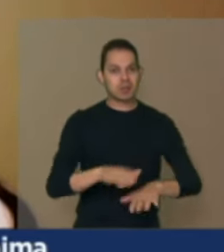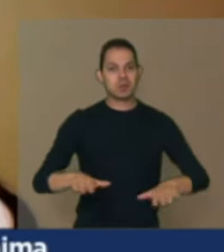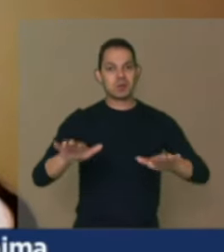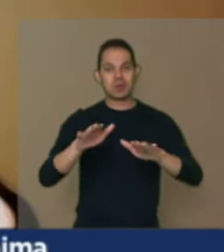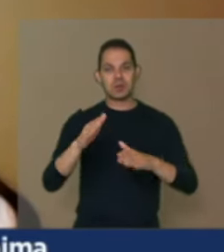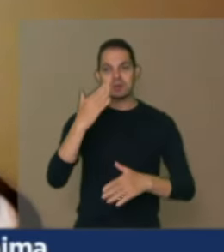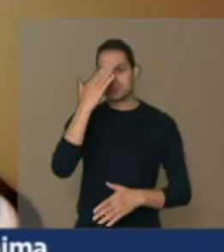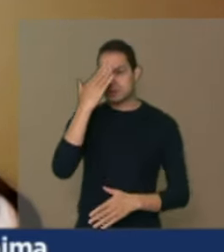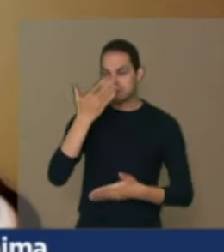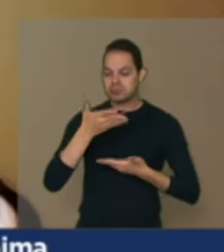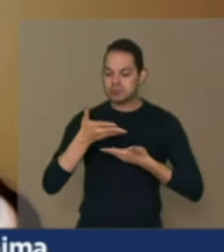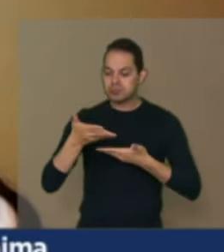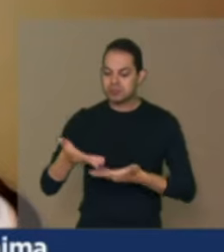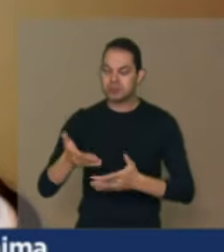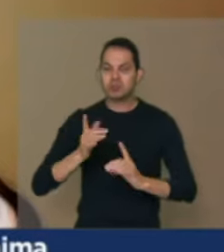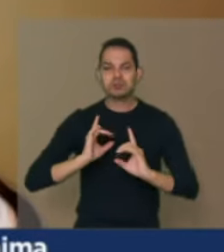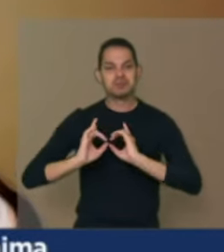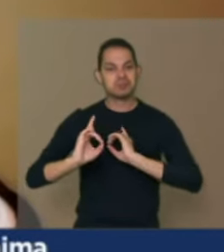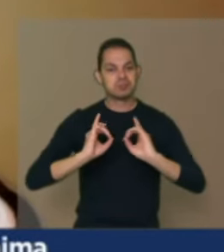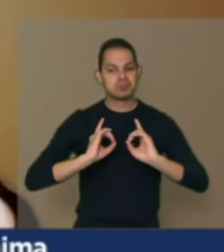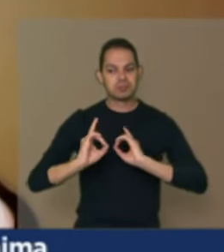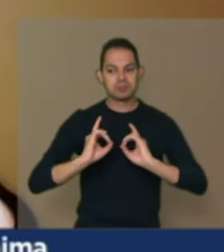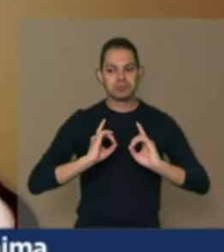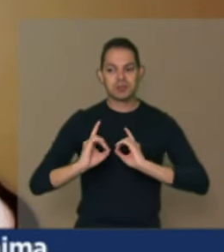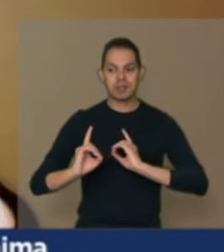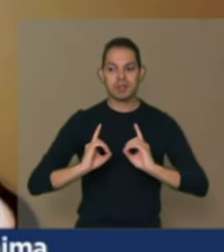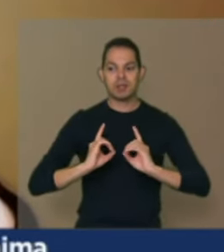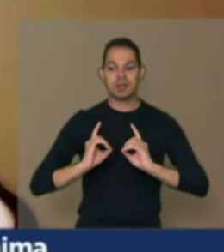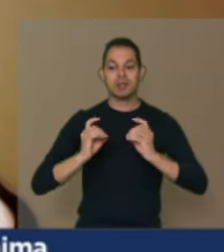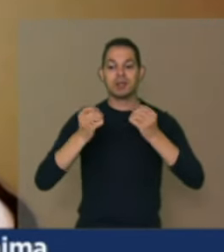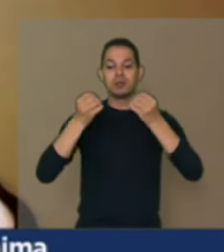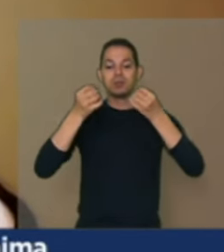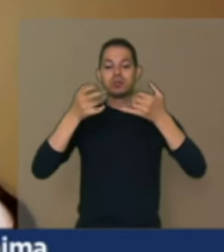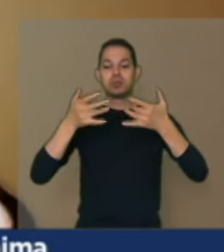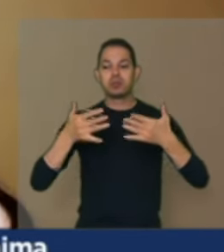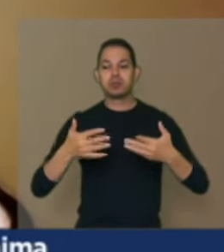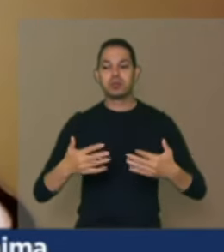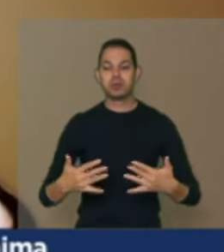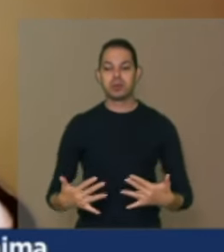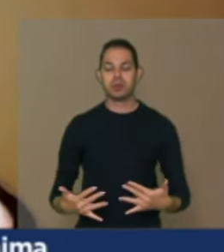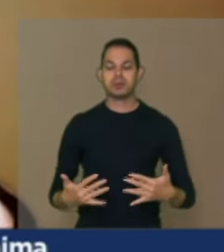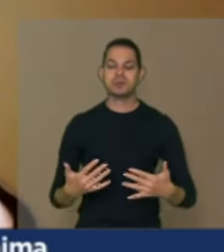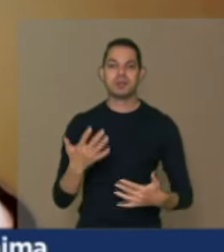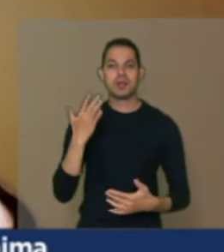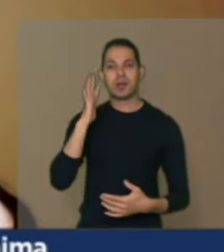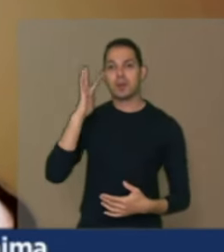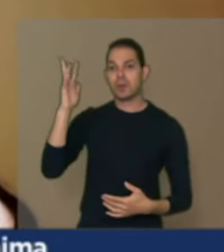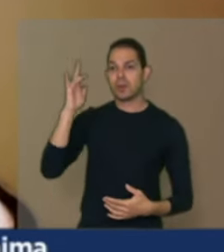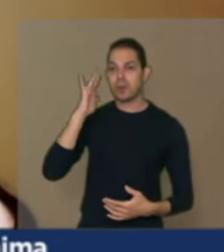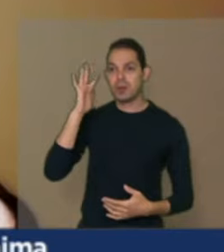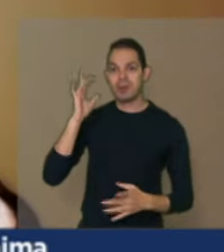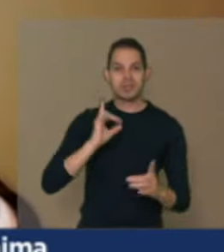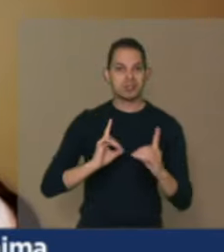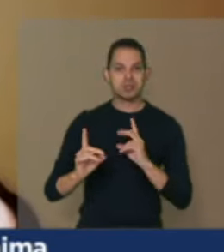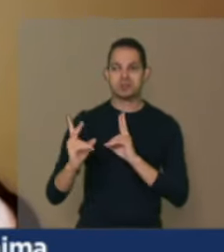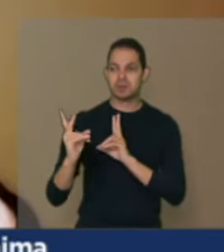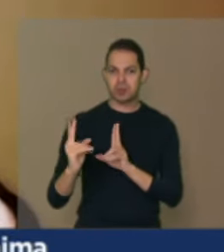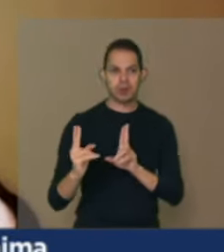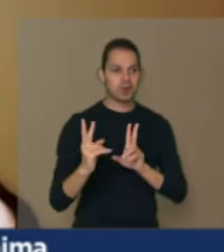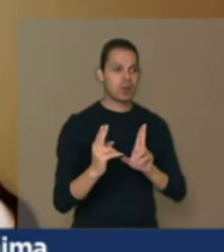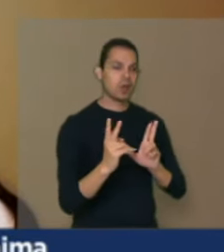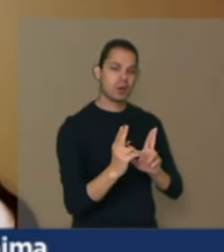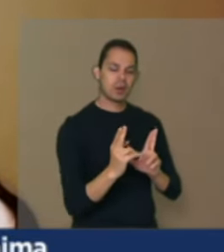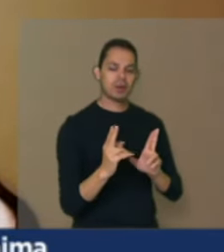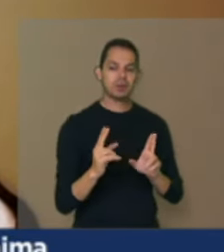diálogo e já começar falando sobre bem imagino que a gente está com o mesmo diálogo a questão de